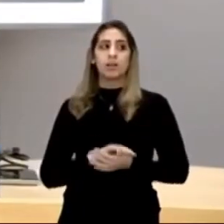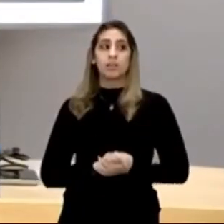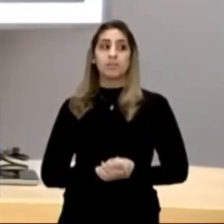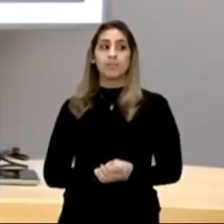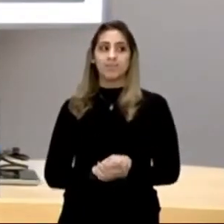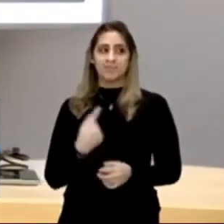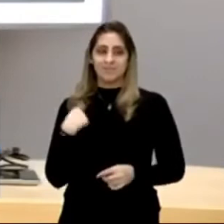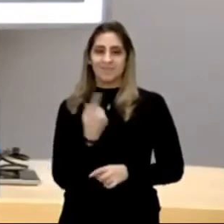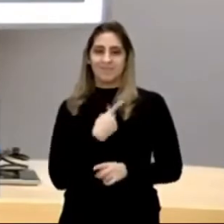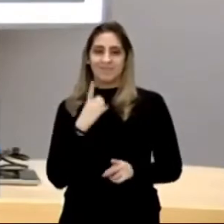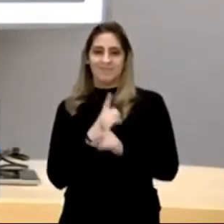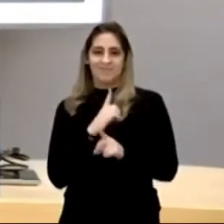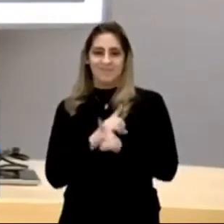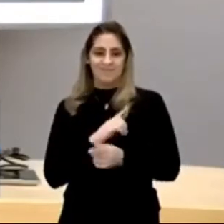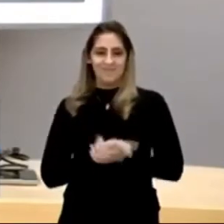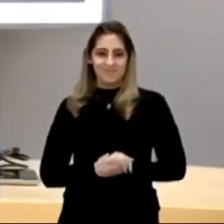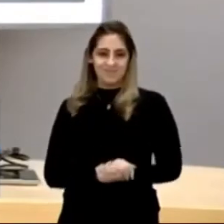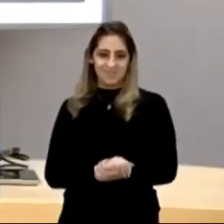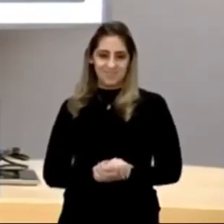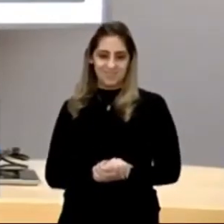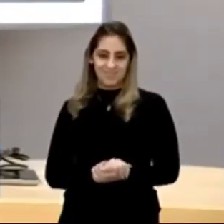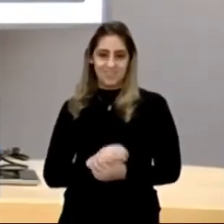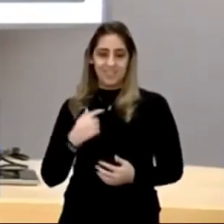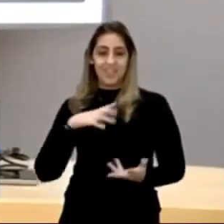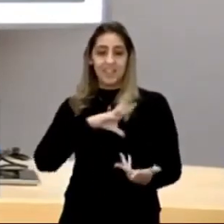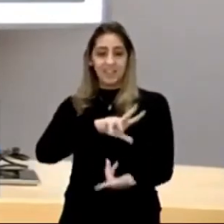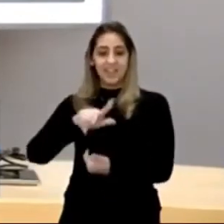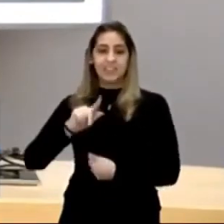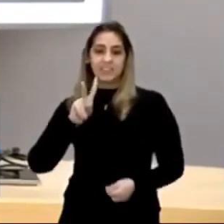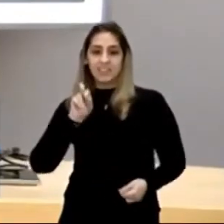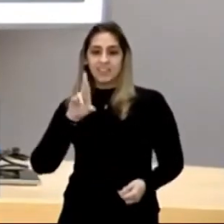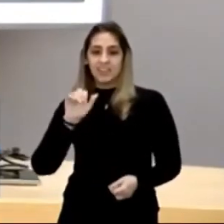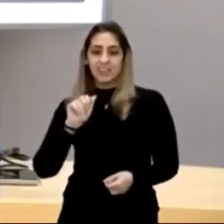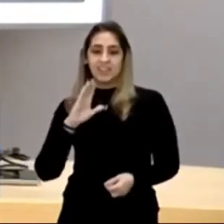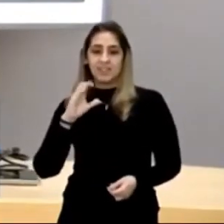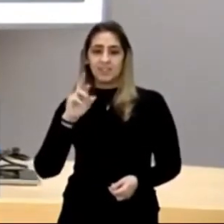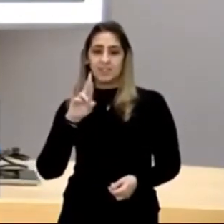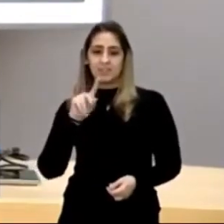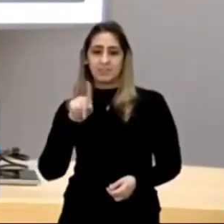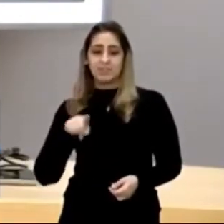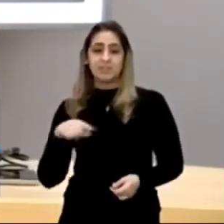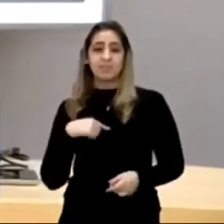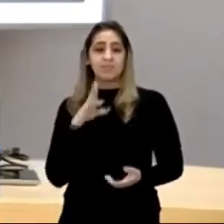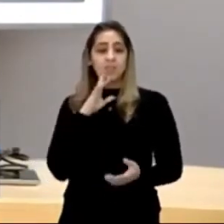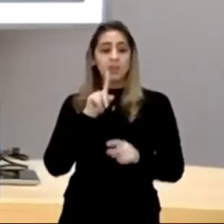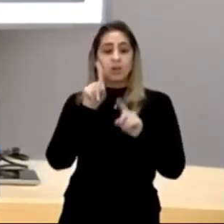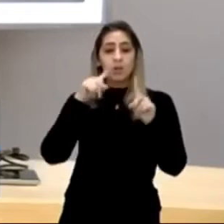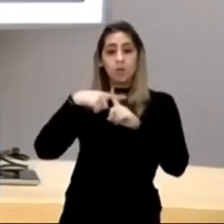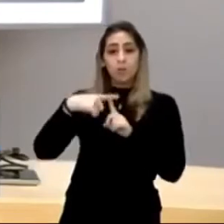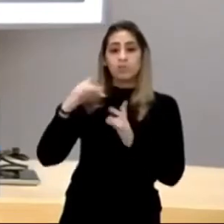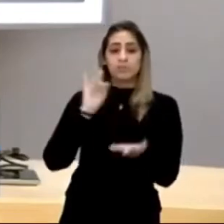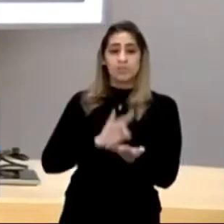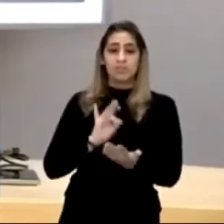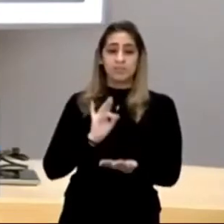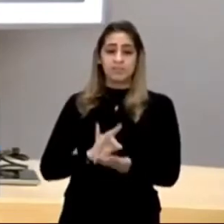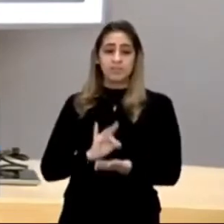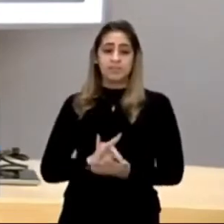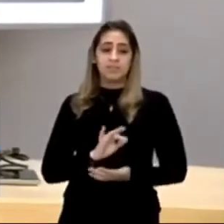eles encontraram, e já, terra de Veracruz, a cruz verdadeira, já começaram, o monte de pascual,